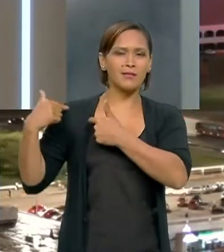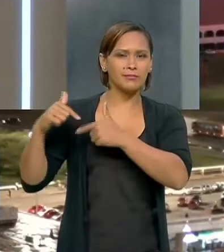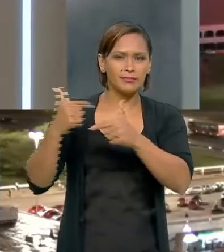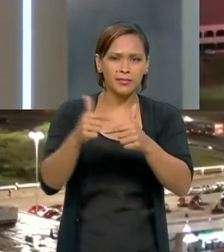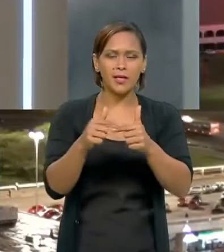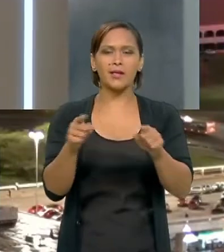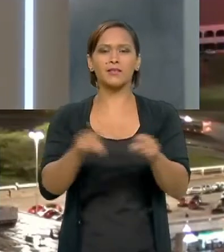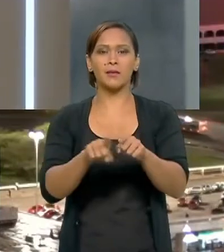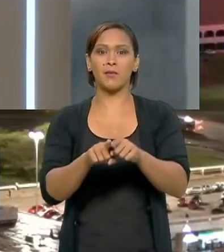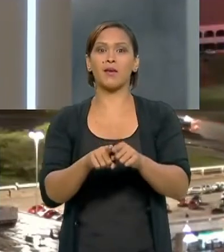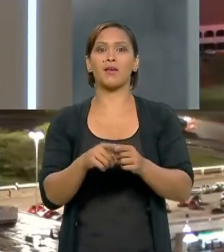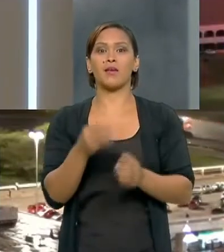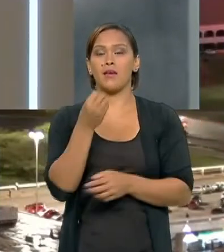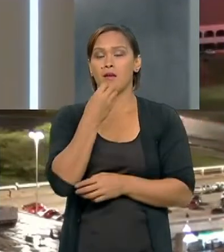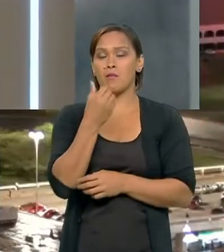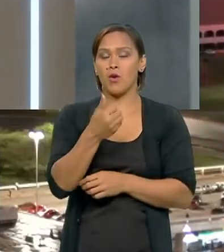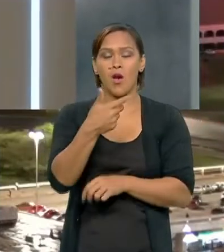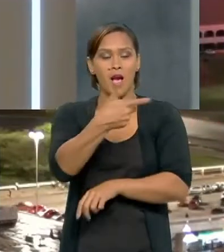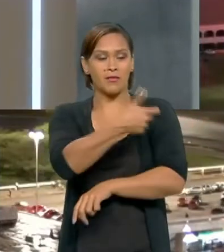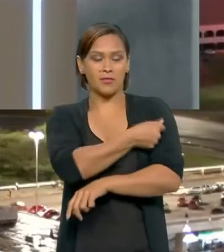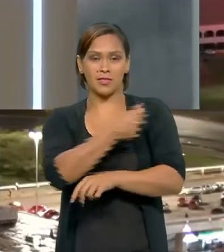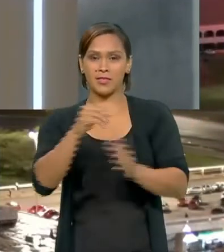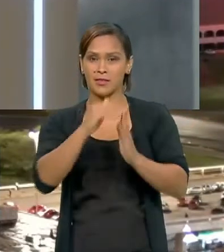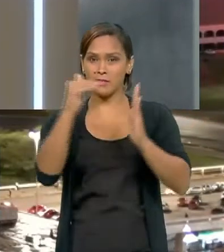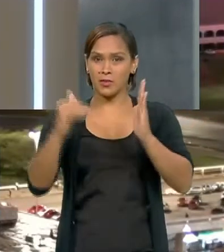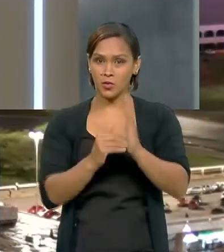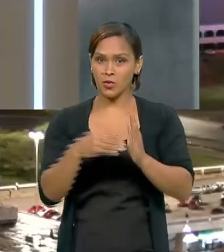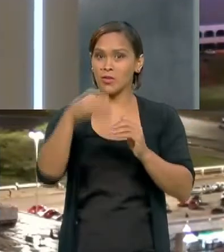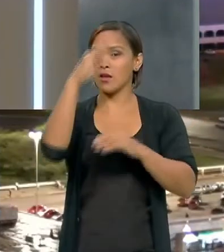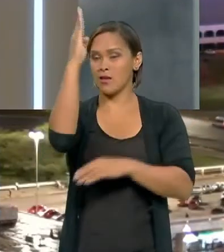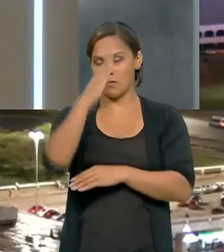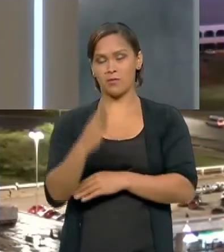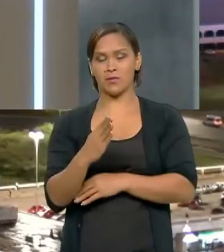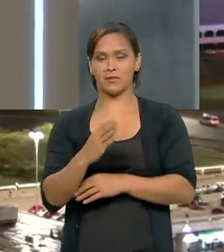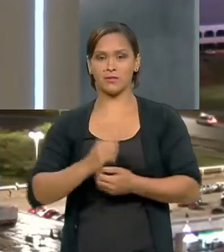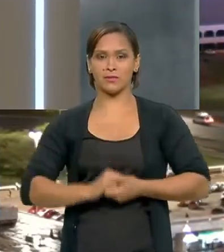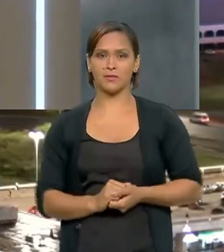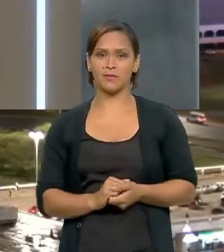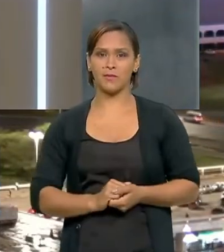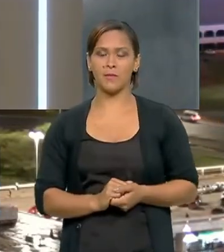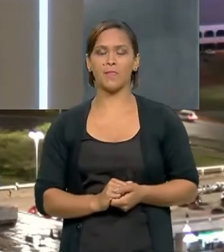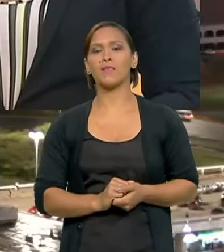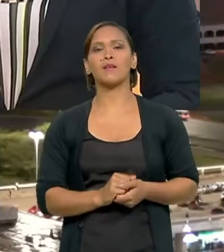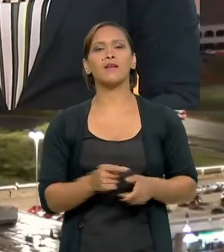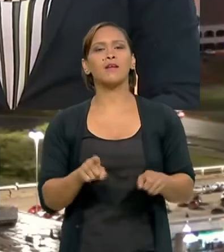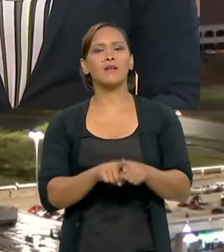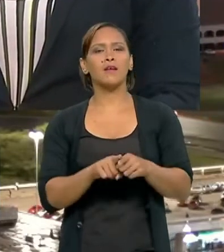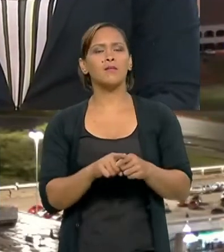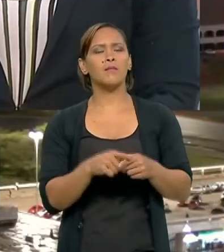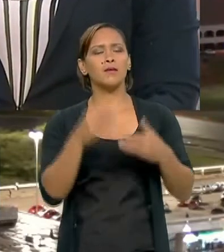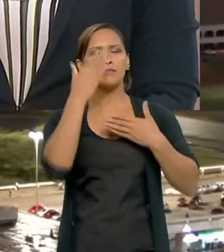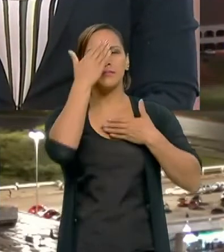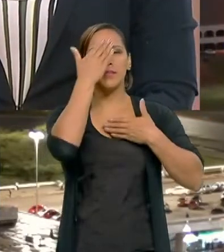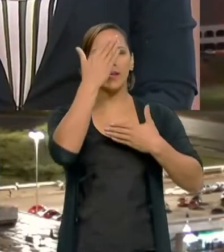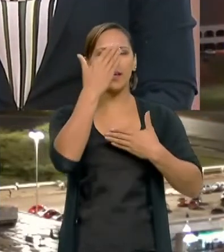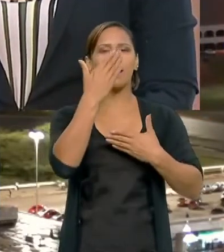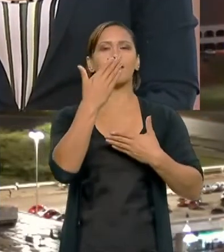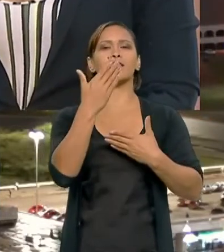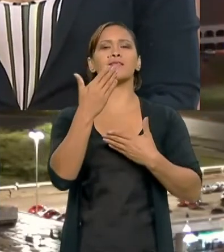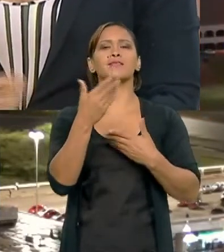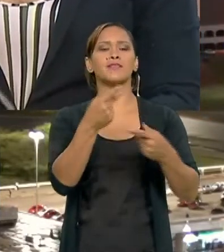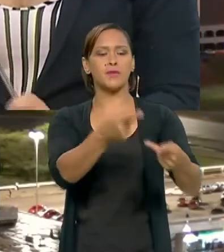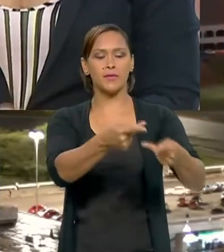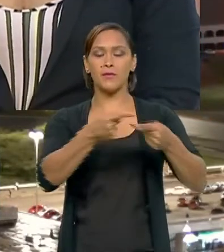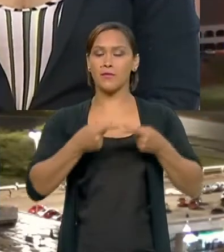no governo e desejar a vacina para todos que é o que o Brasil merece Juliana quero agradecer também o convite agradecer a EBC